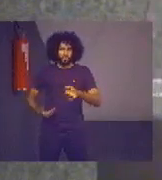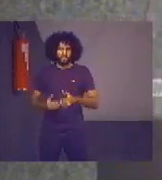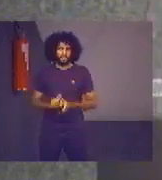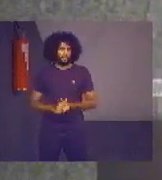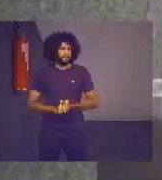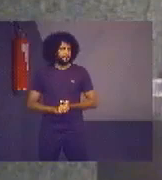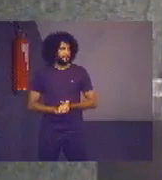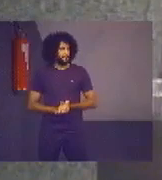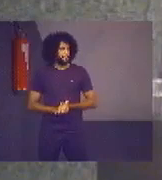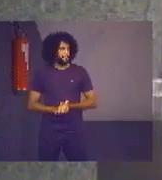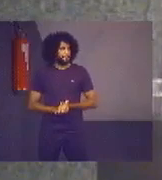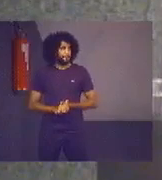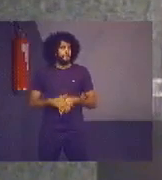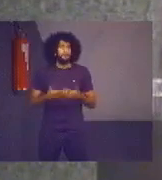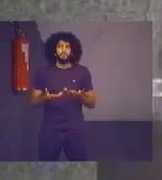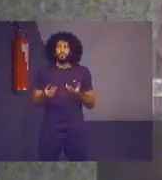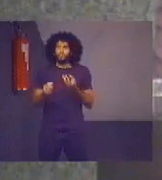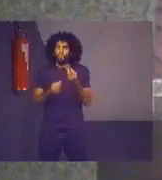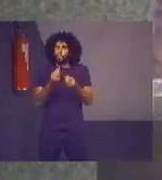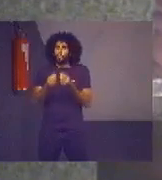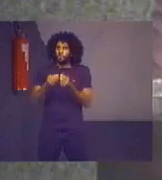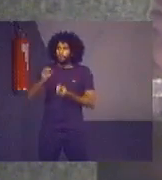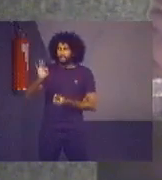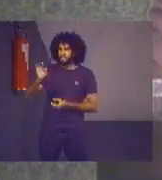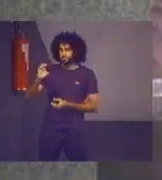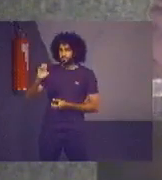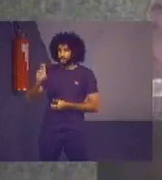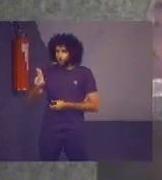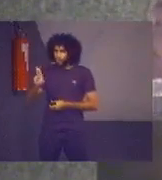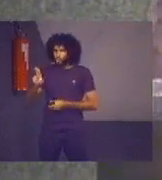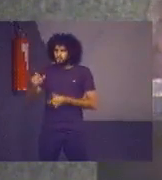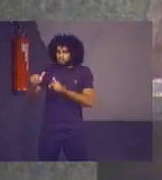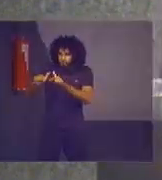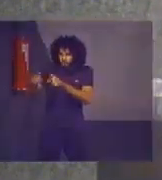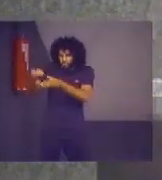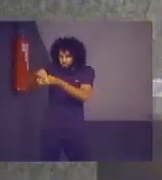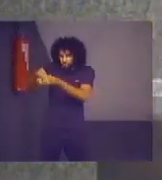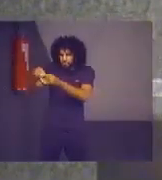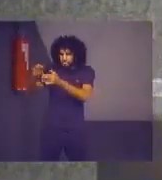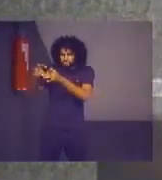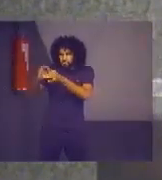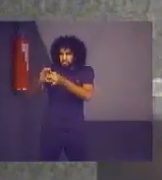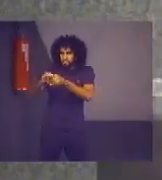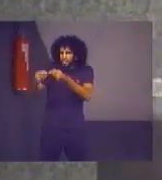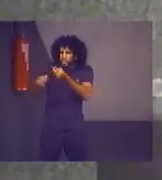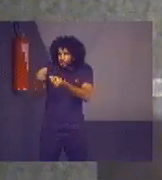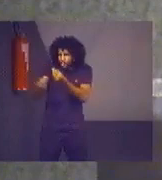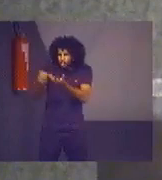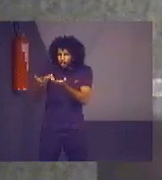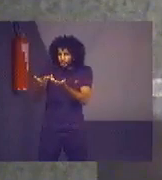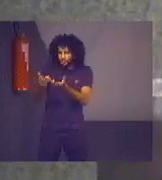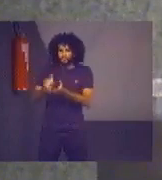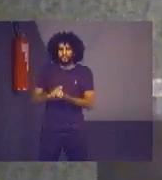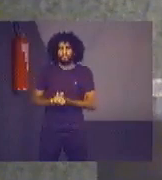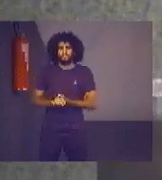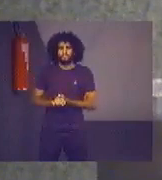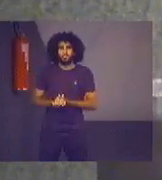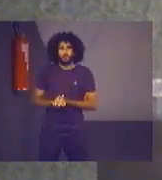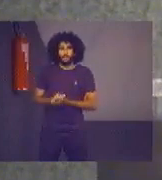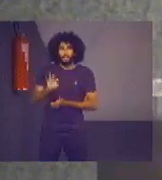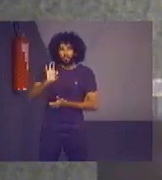Então, como o TCU pode atuar dentro de todo esse contexto? A atuação do Tribunal de Contas da União,